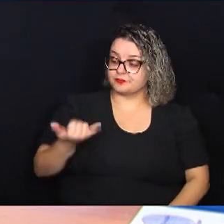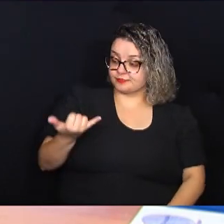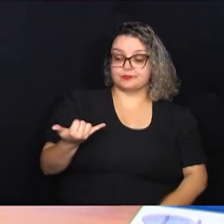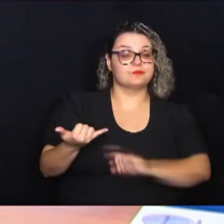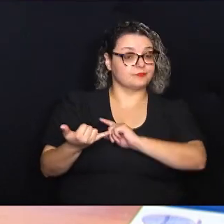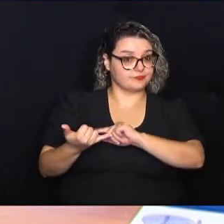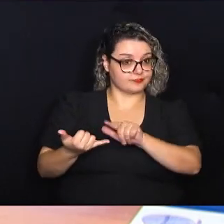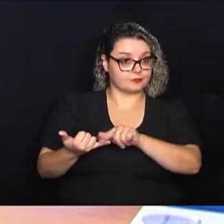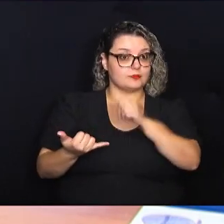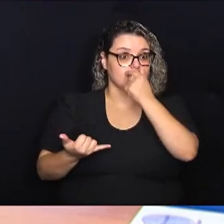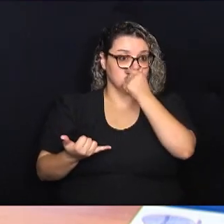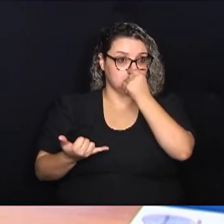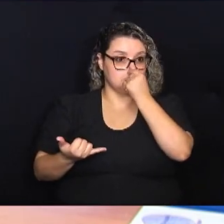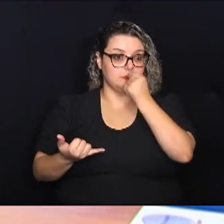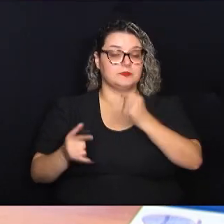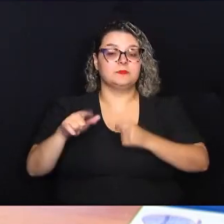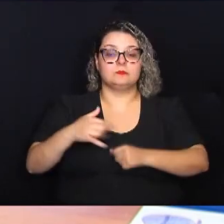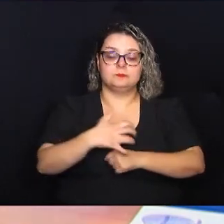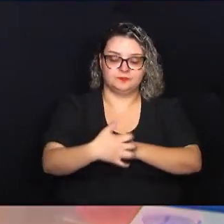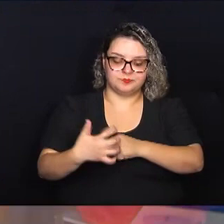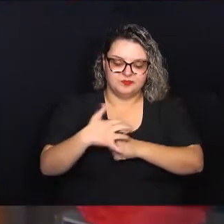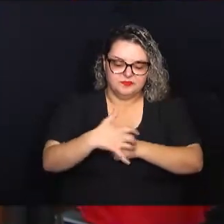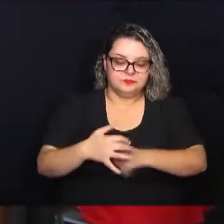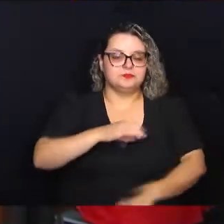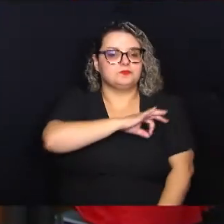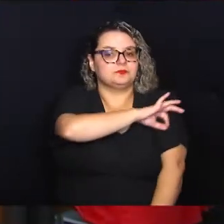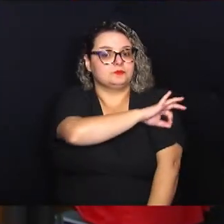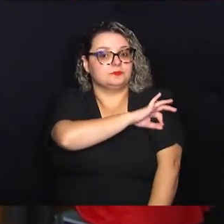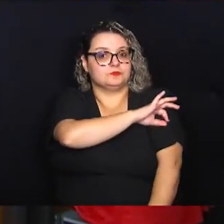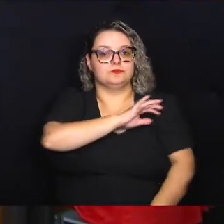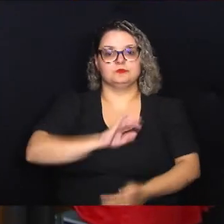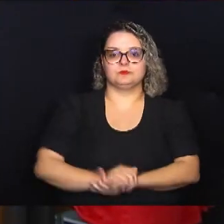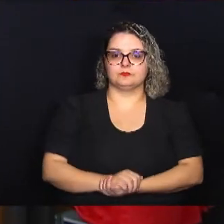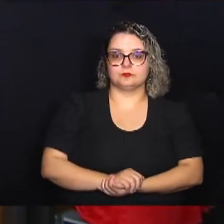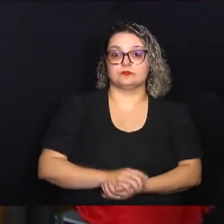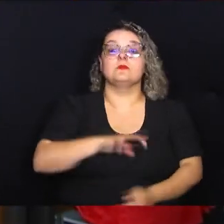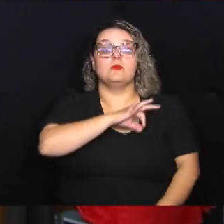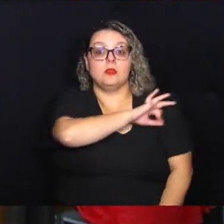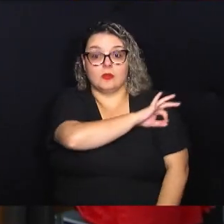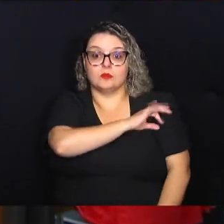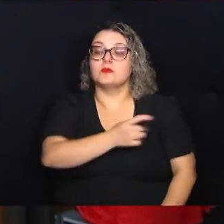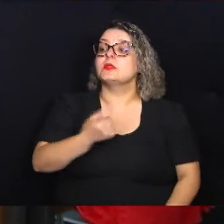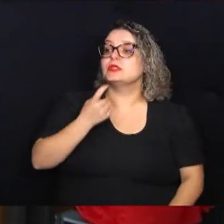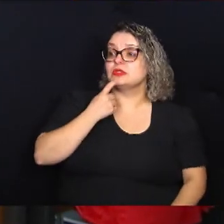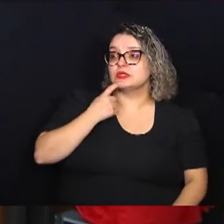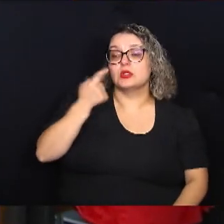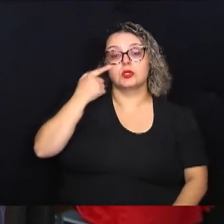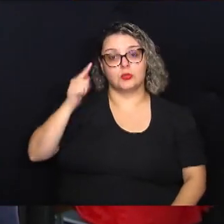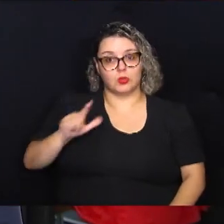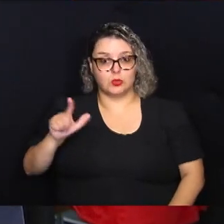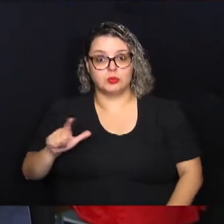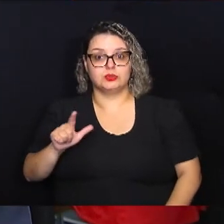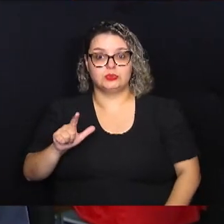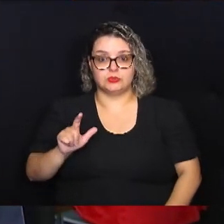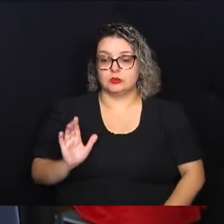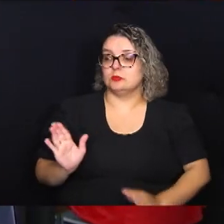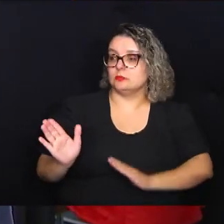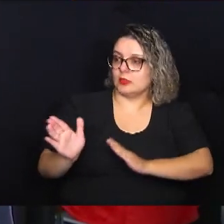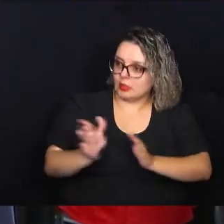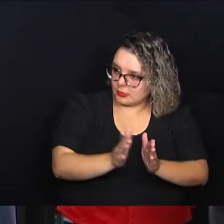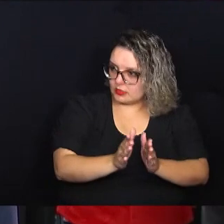processo de digitalização da Prefeitura. A Prefeitura de Campinas deve, obviamente, seguir a onda